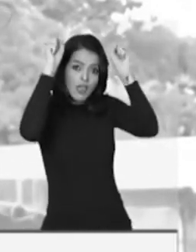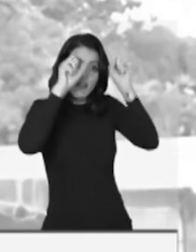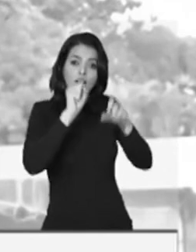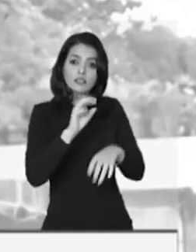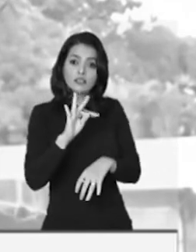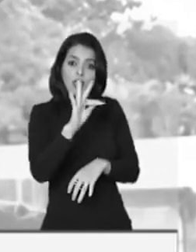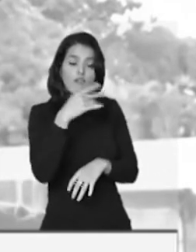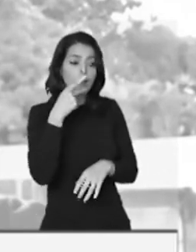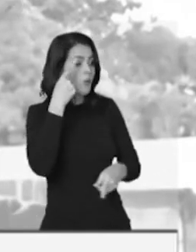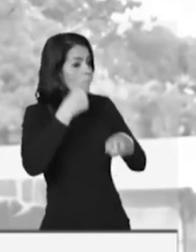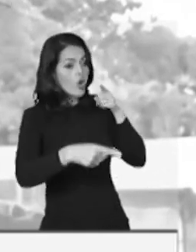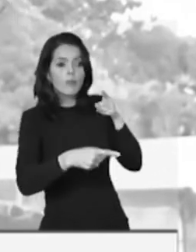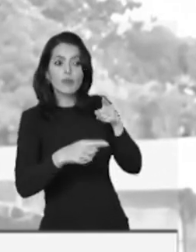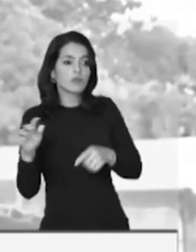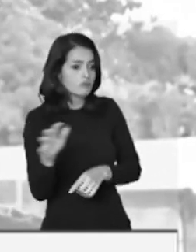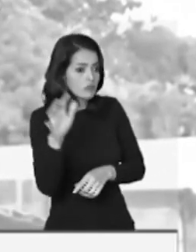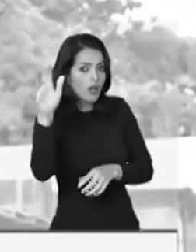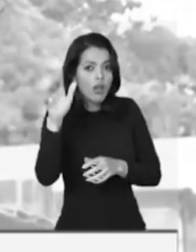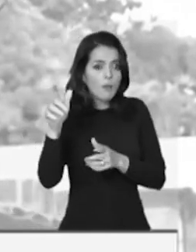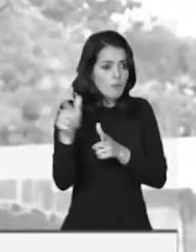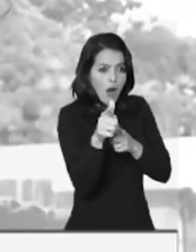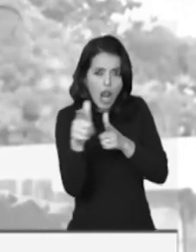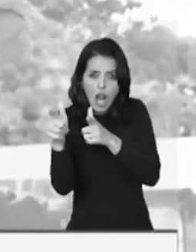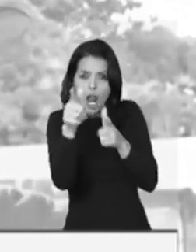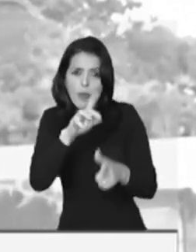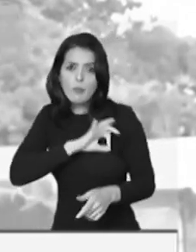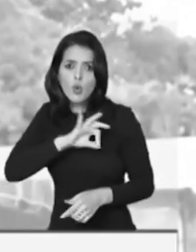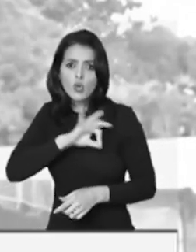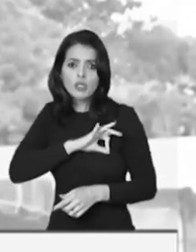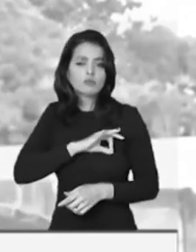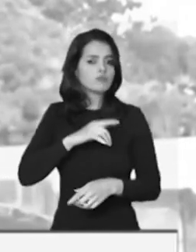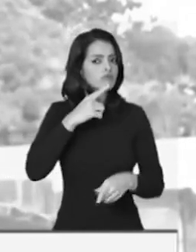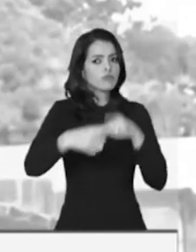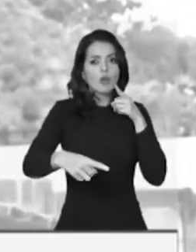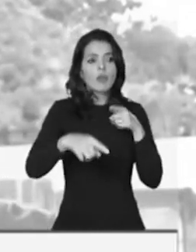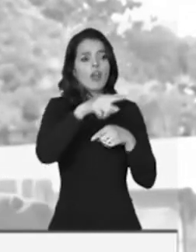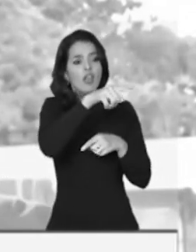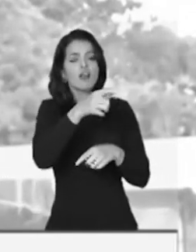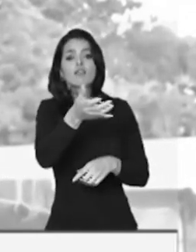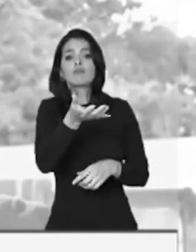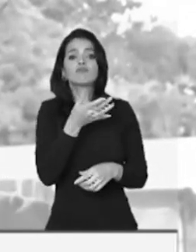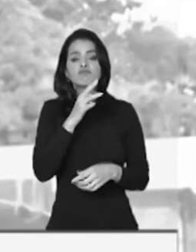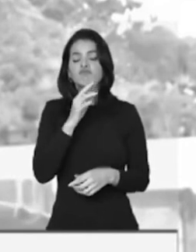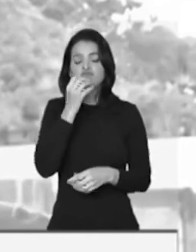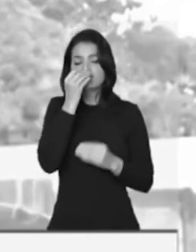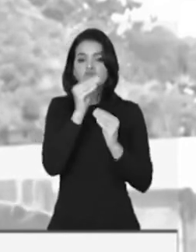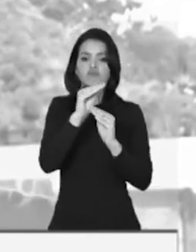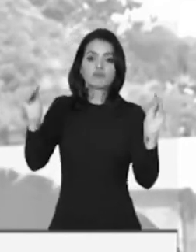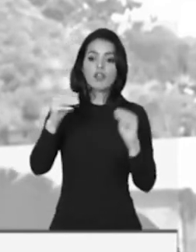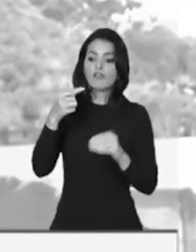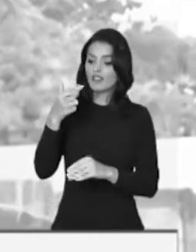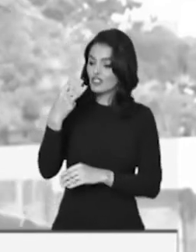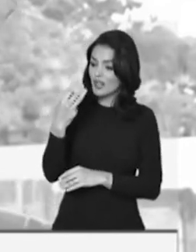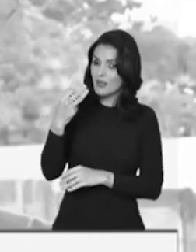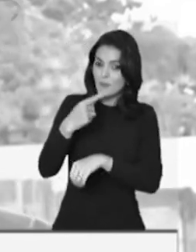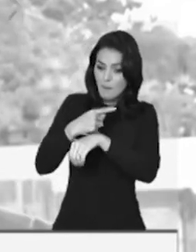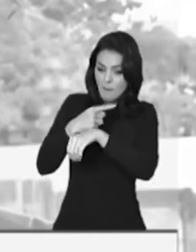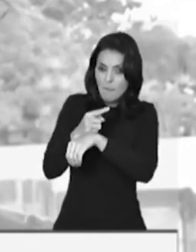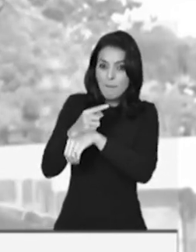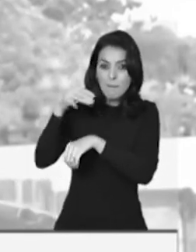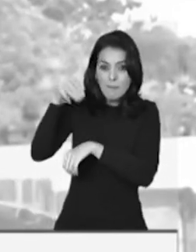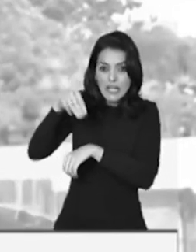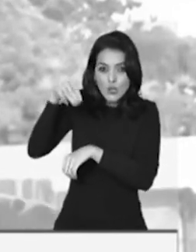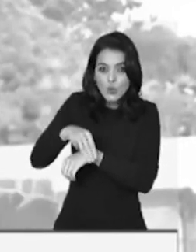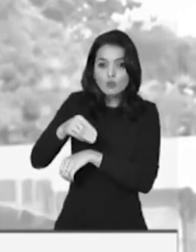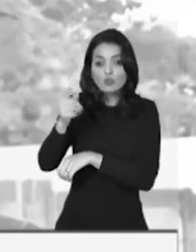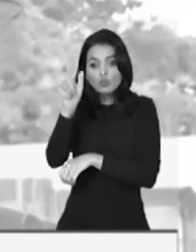o braço armado tem que seguir a todo vapor. A cada 23 minutos, um jovem negro é assassinado no Brasil. A gente